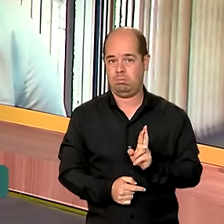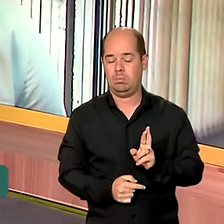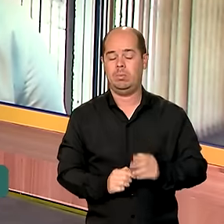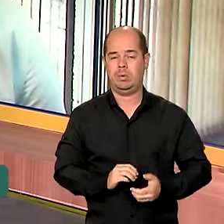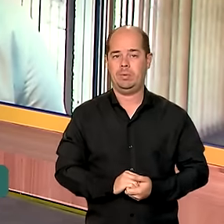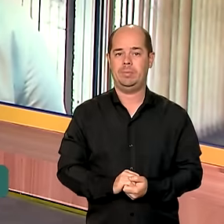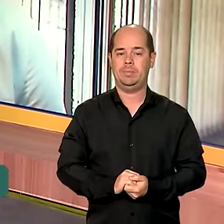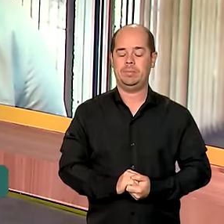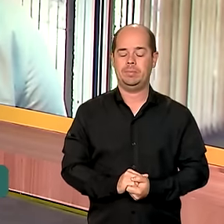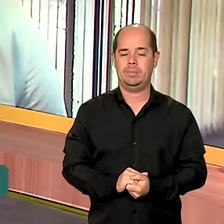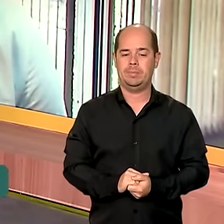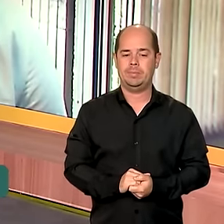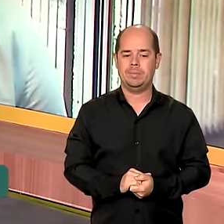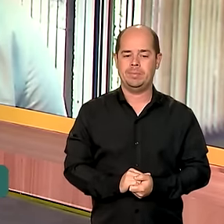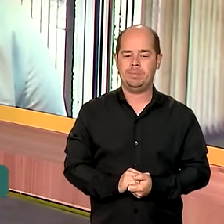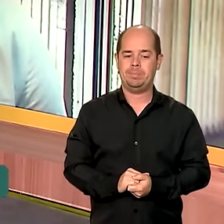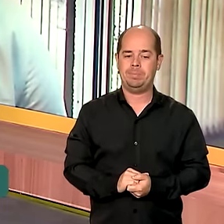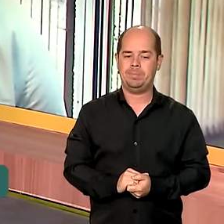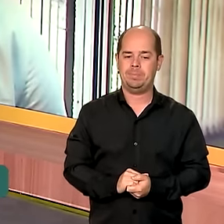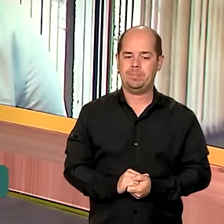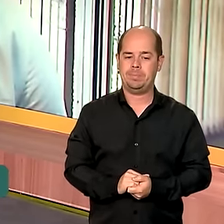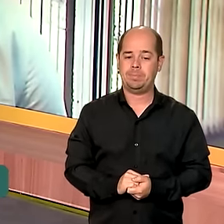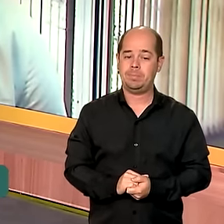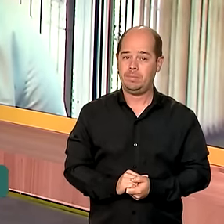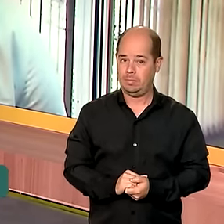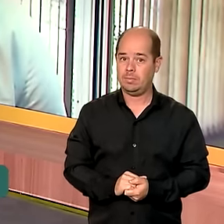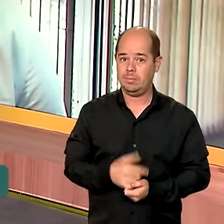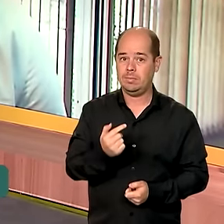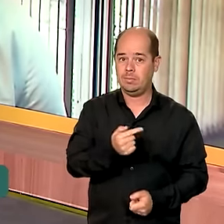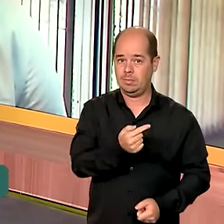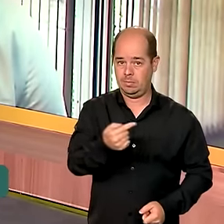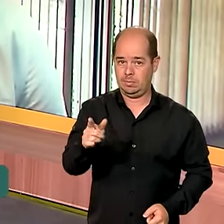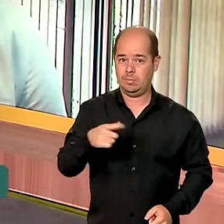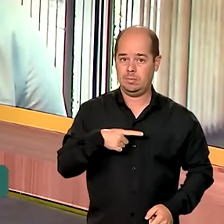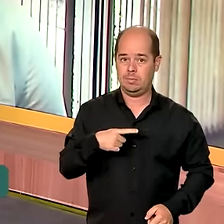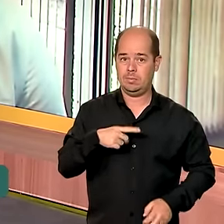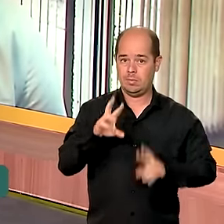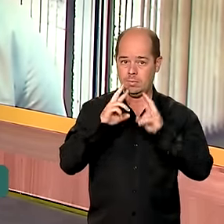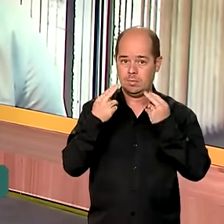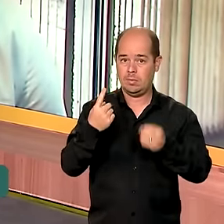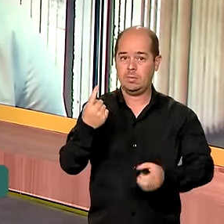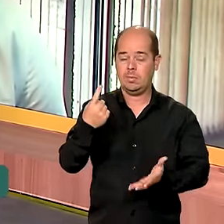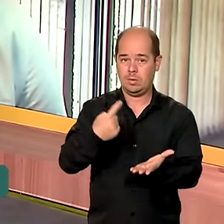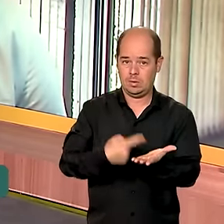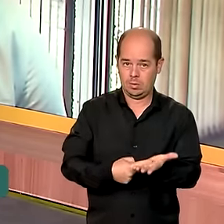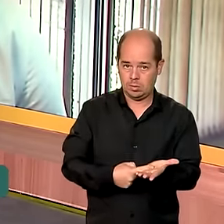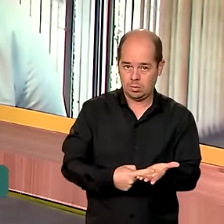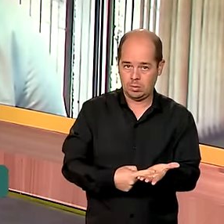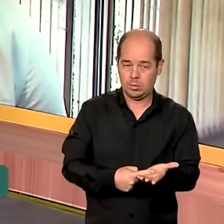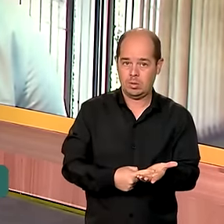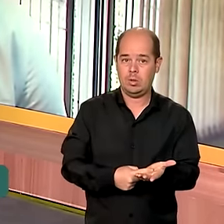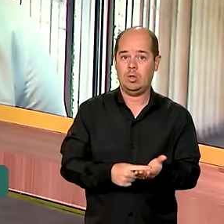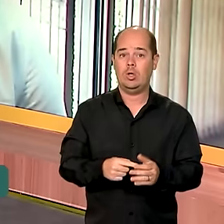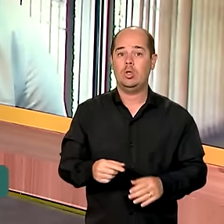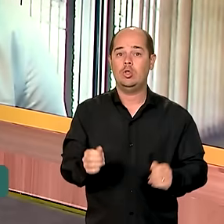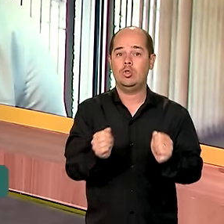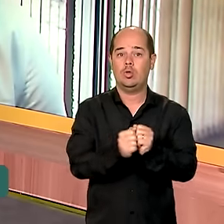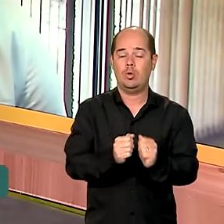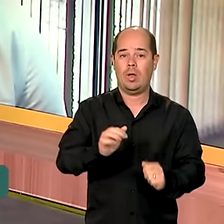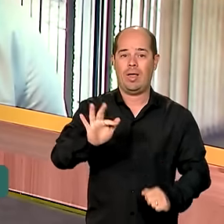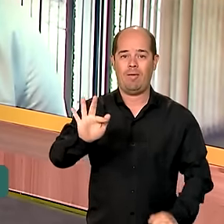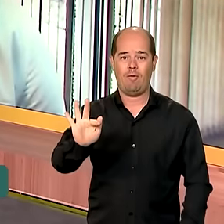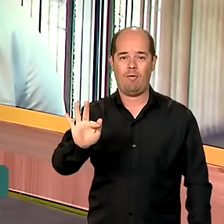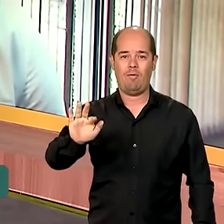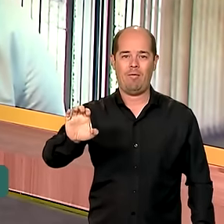E por falar nesta semana, está agendada aí uma reunião da Senacom com a FEBRABAN, a Federação Brasileira dos